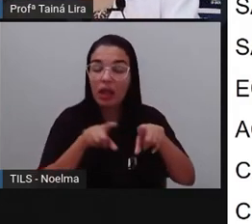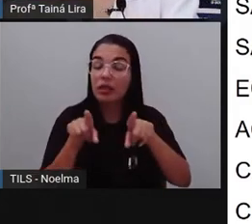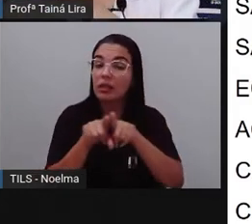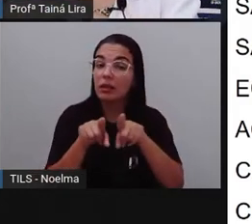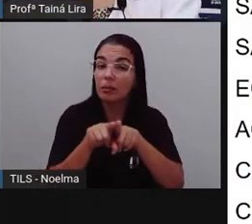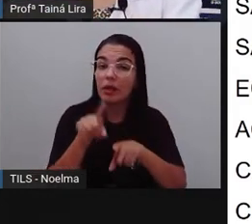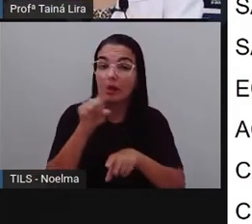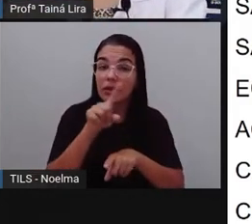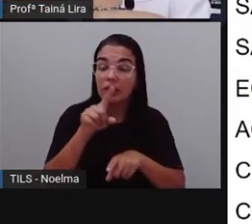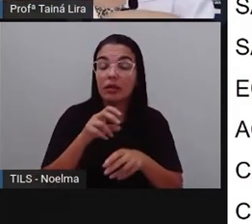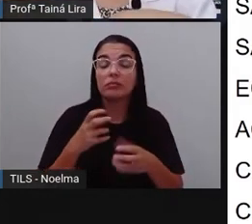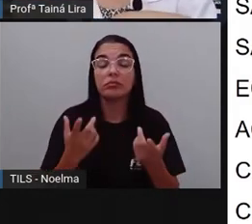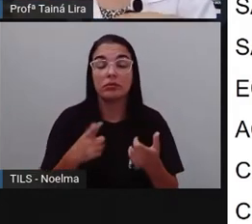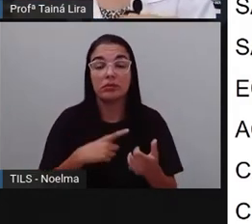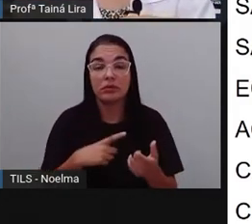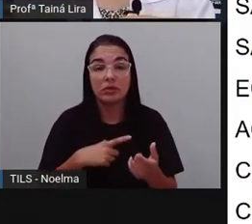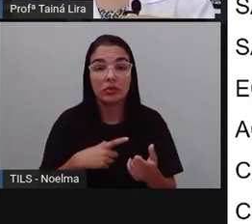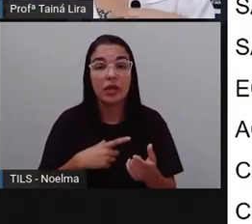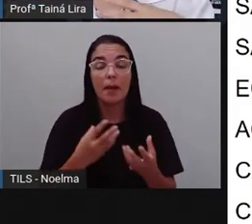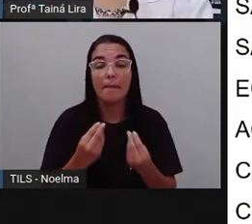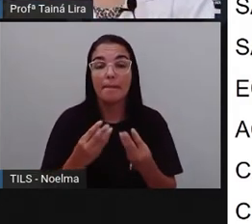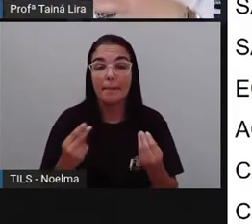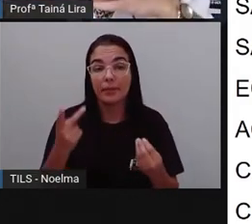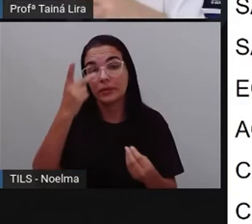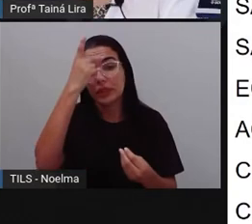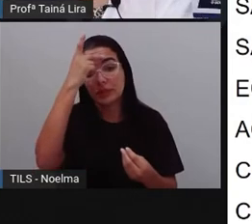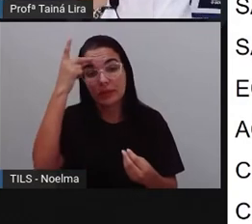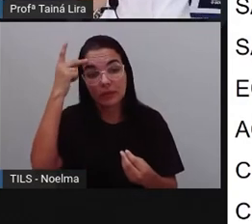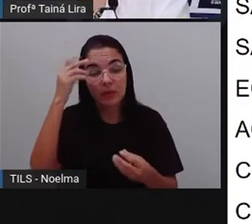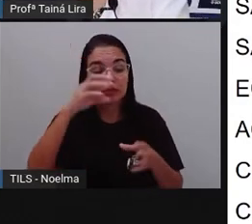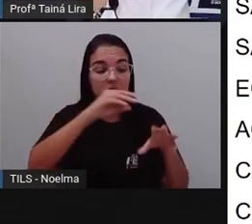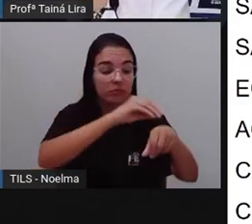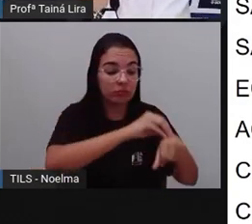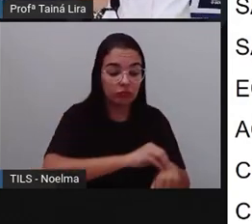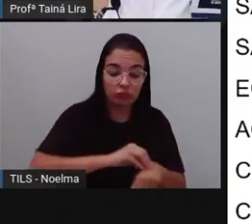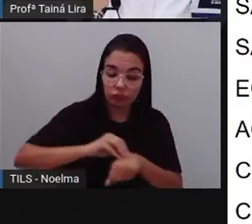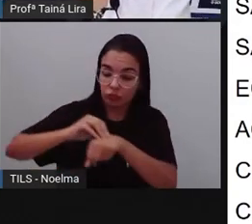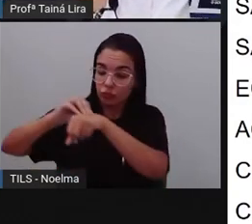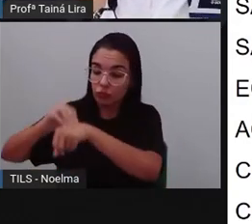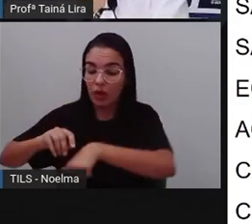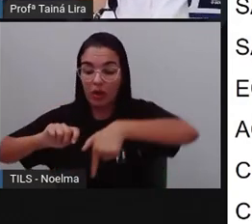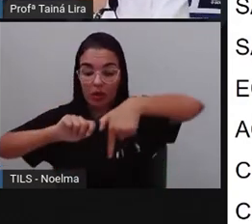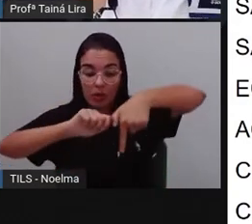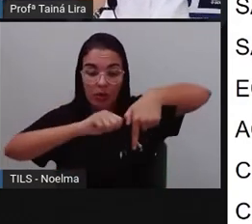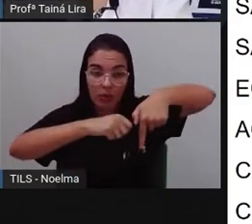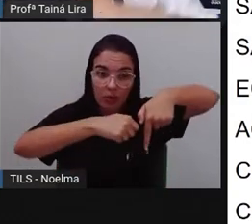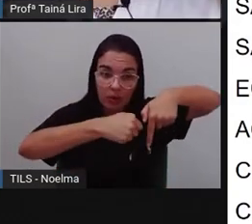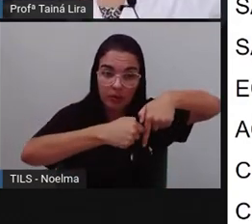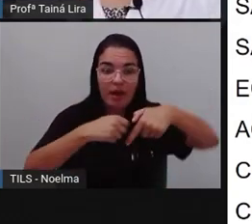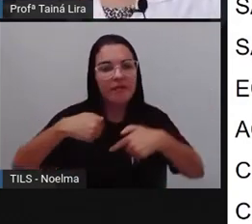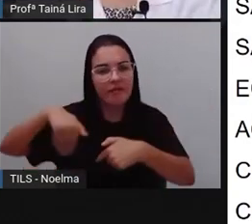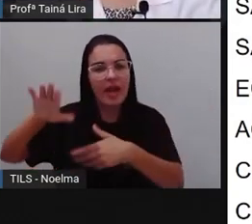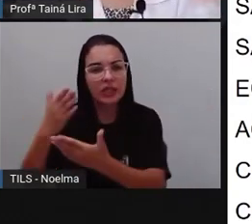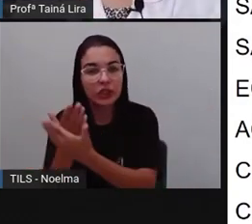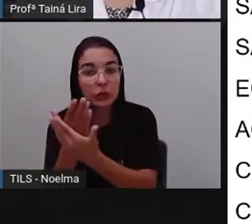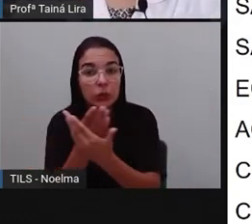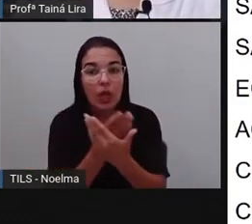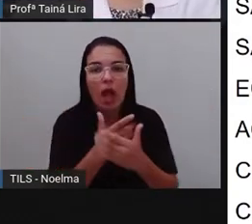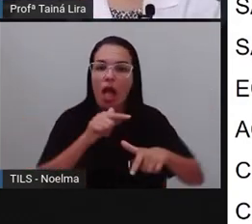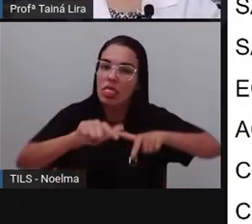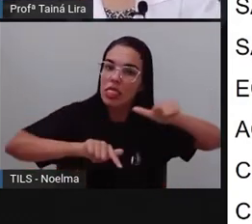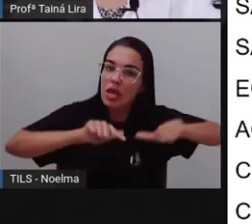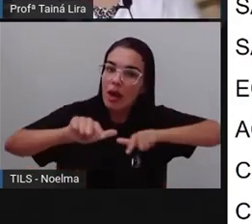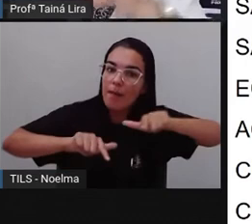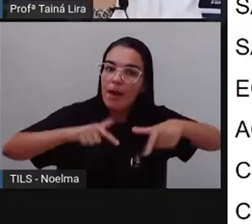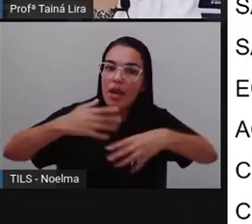as pessoas que moram no campo, muitas pessoas, né? Saem dos quilombos, das comunidades aí para estudar, para trabalhar